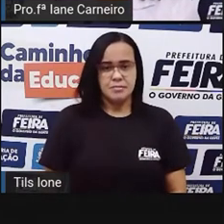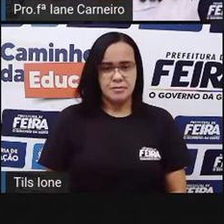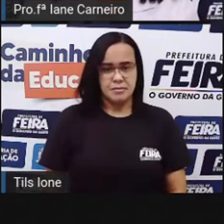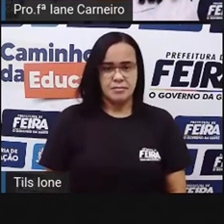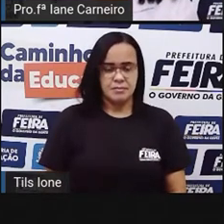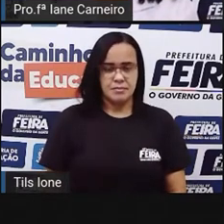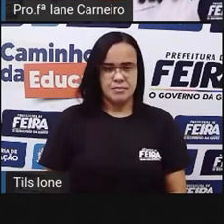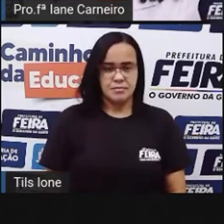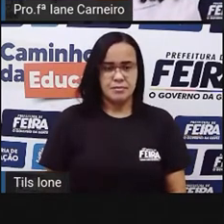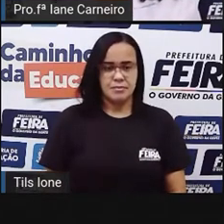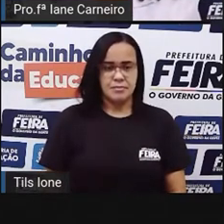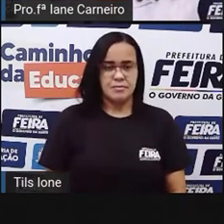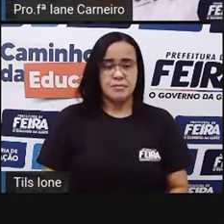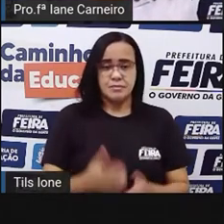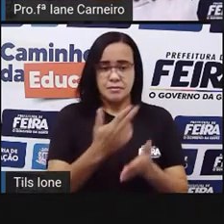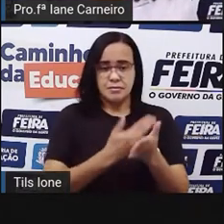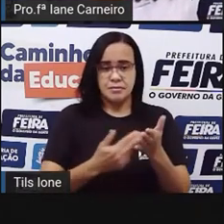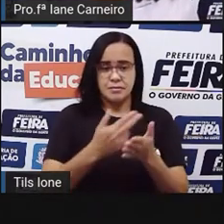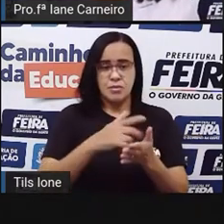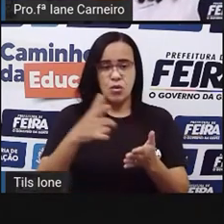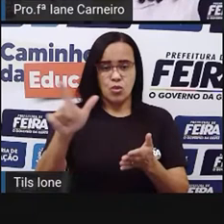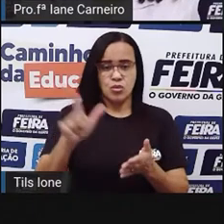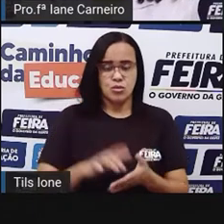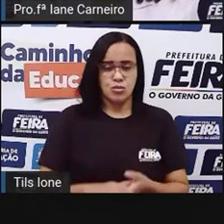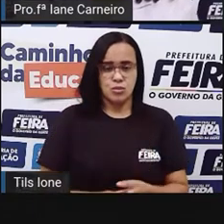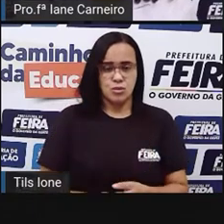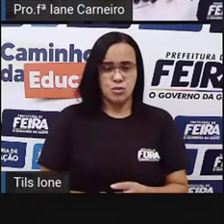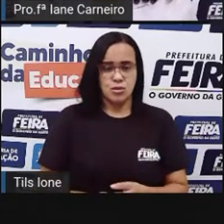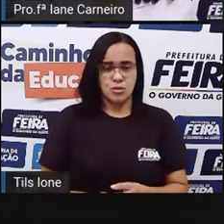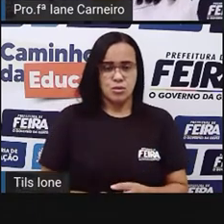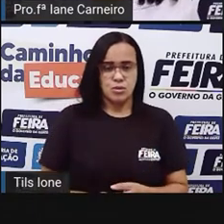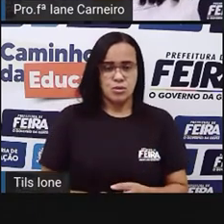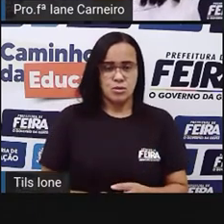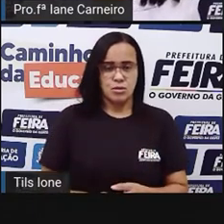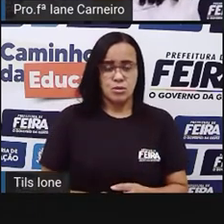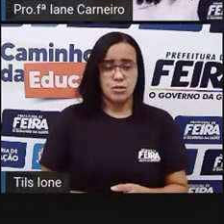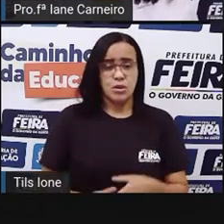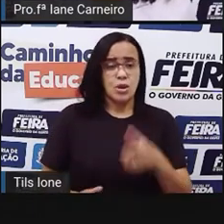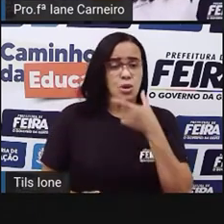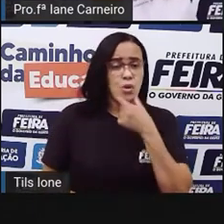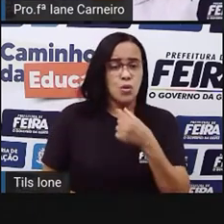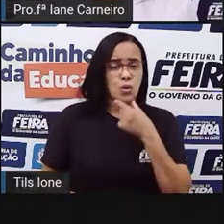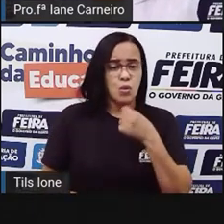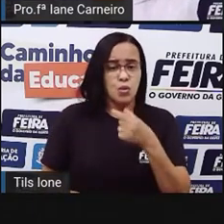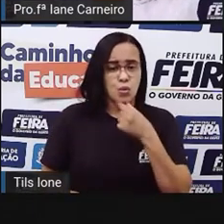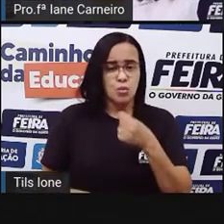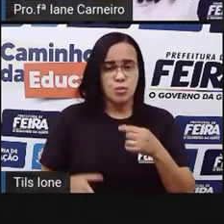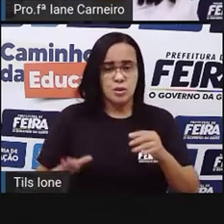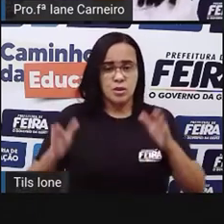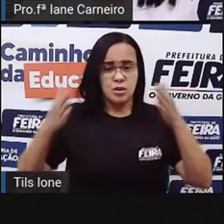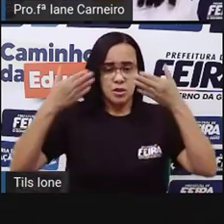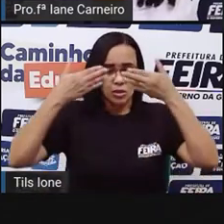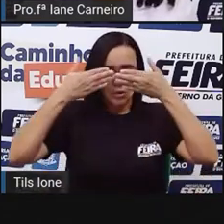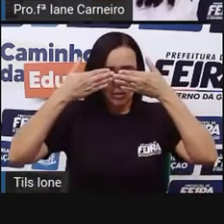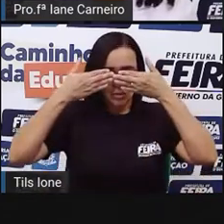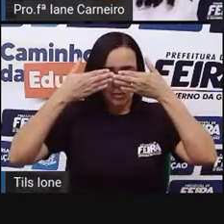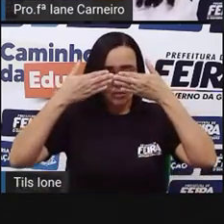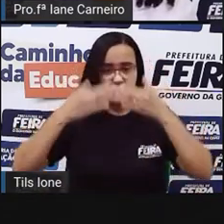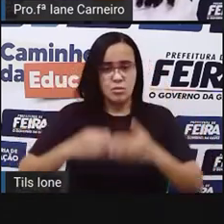Outra imagem. O menininho ali está de olho fechado. O que é que tem à frente da árvore?